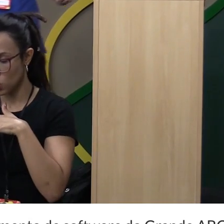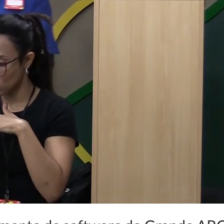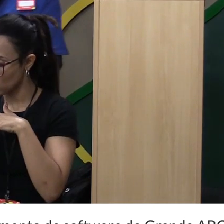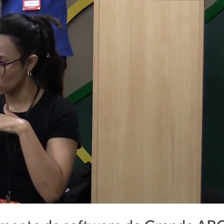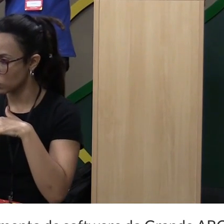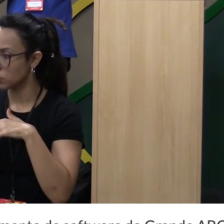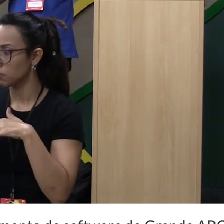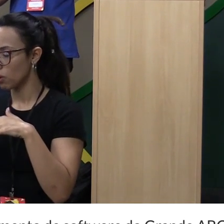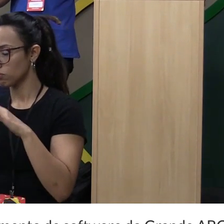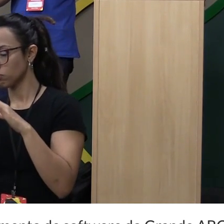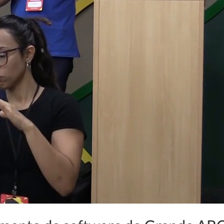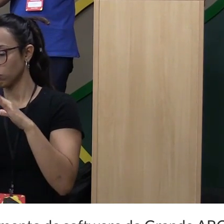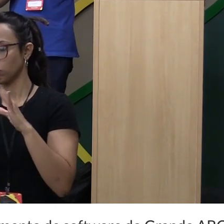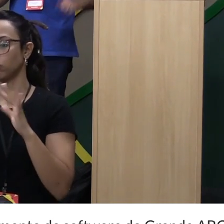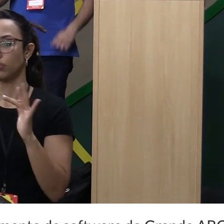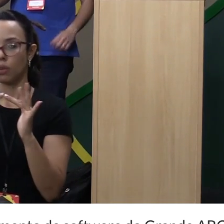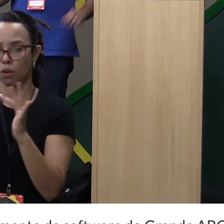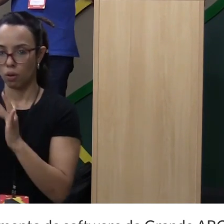hora que vocês quiserem.